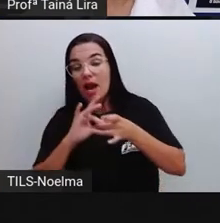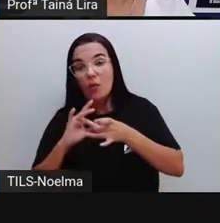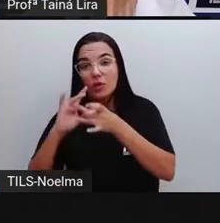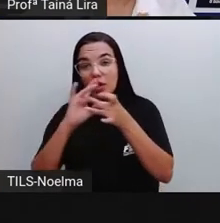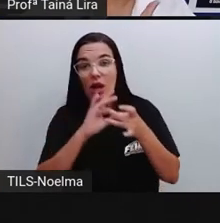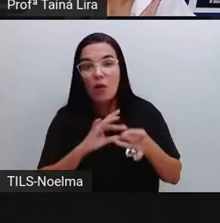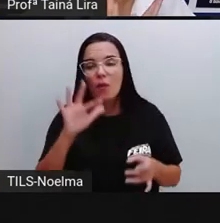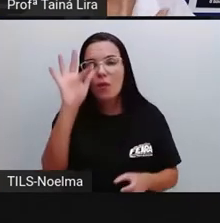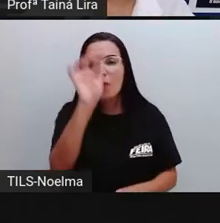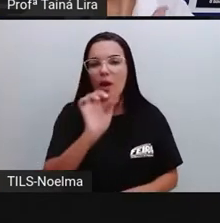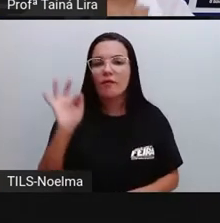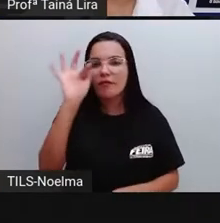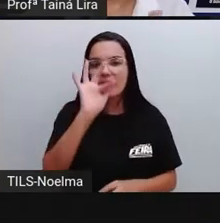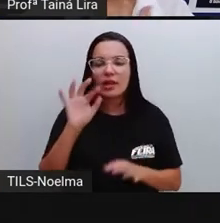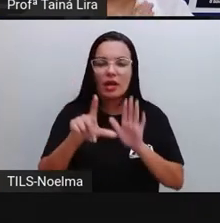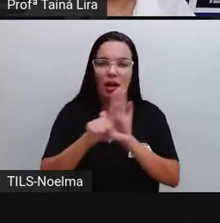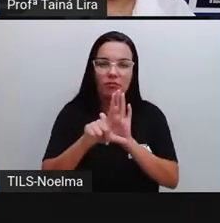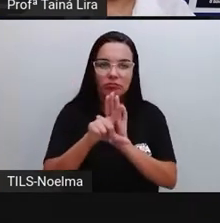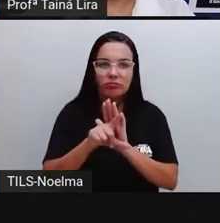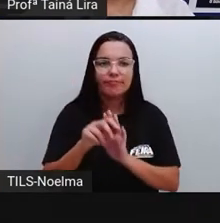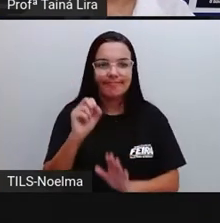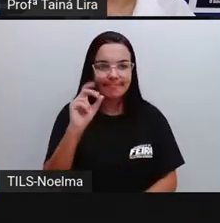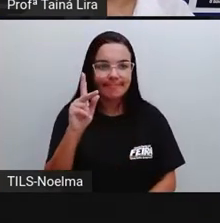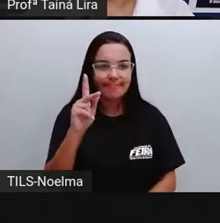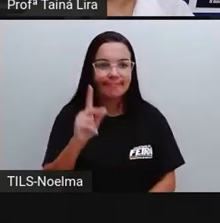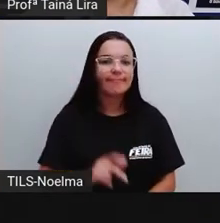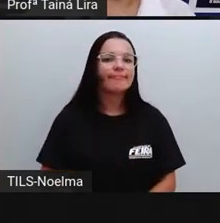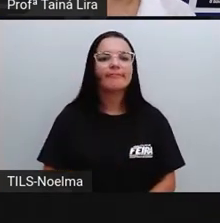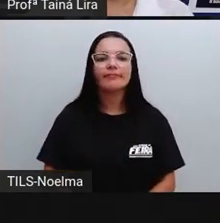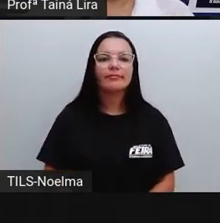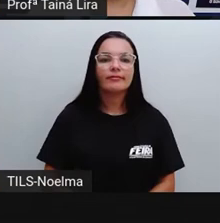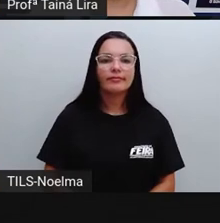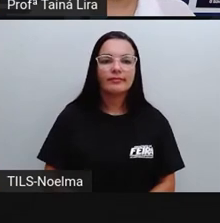com o que a Constituição determina, tá bom?